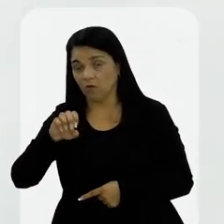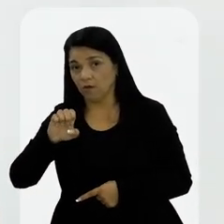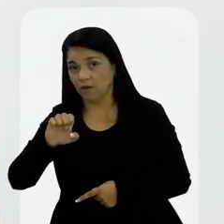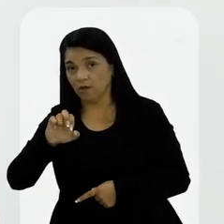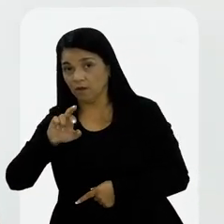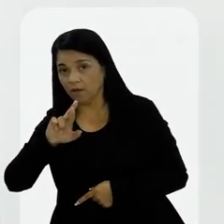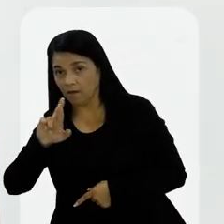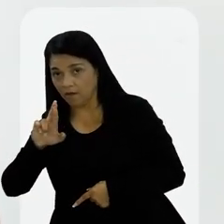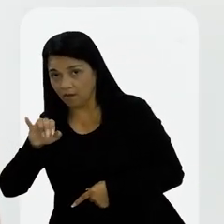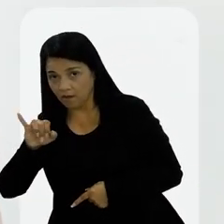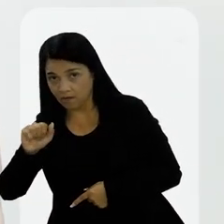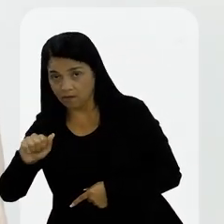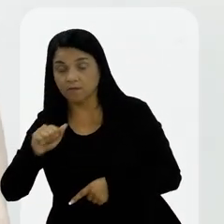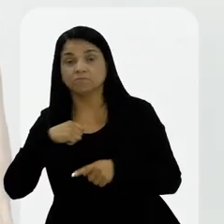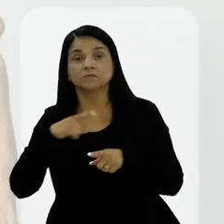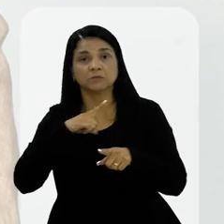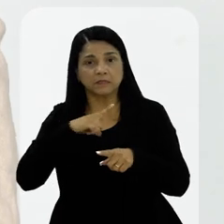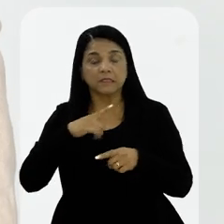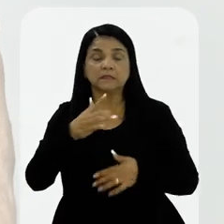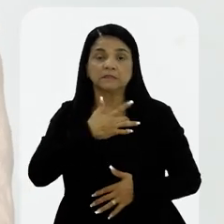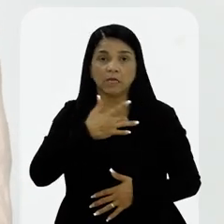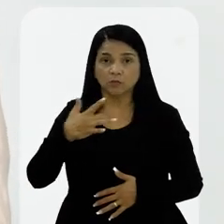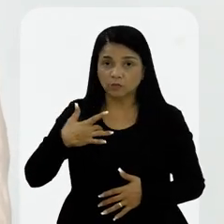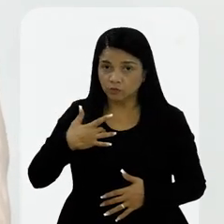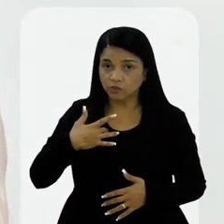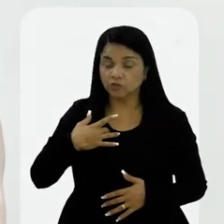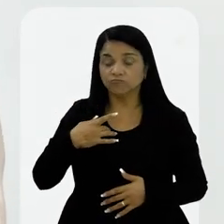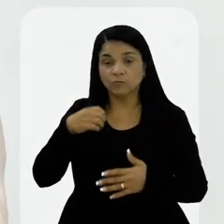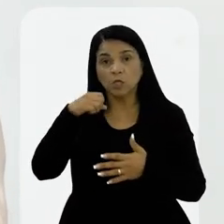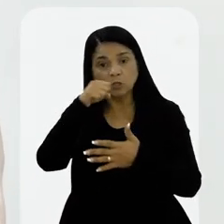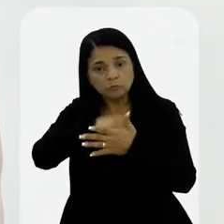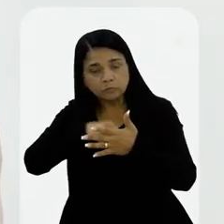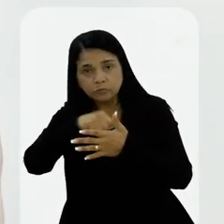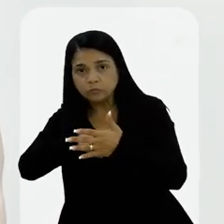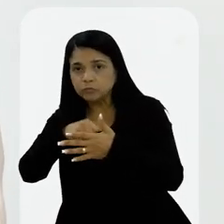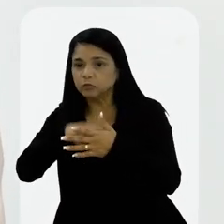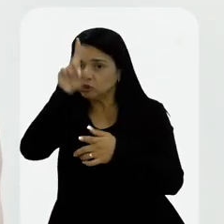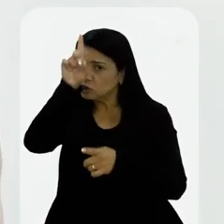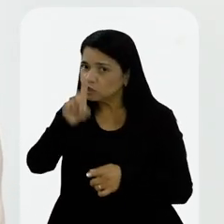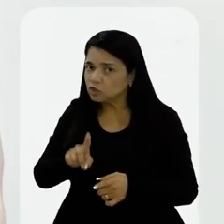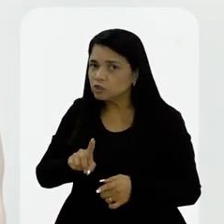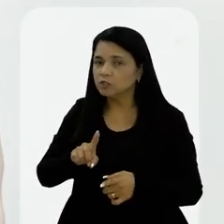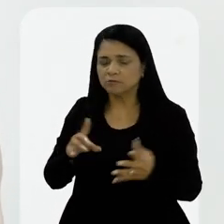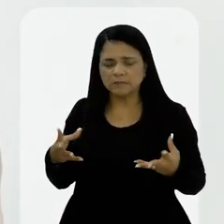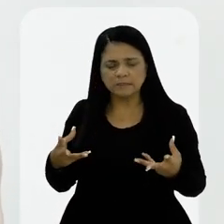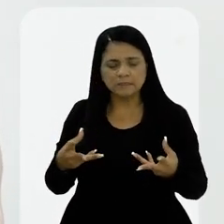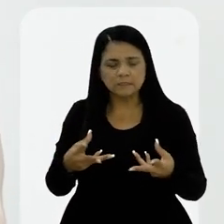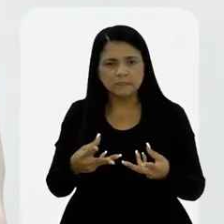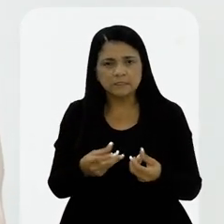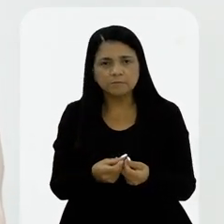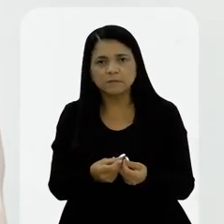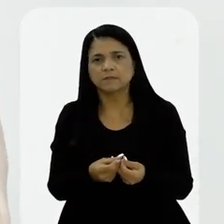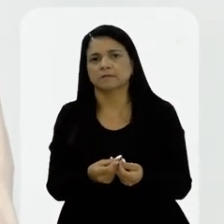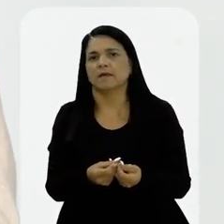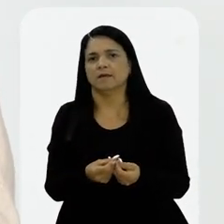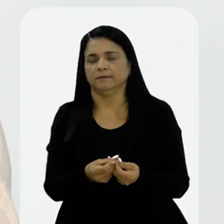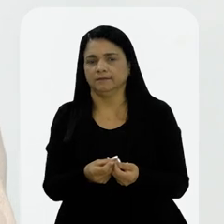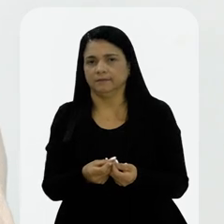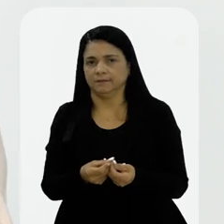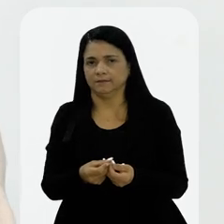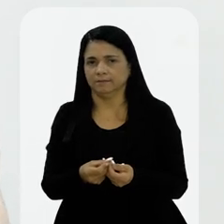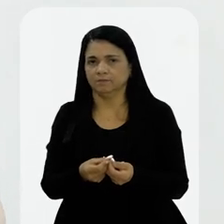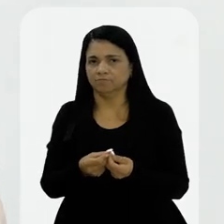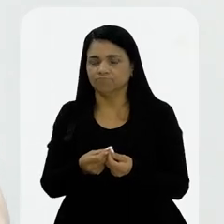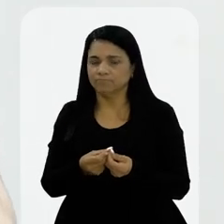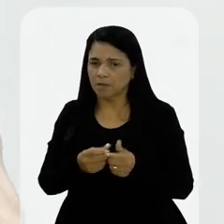saúde sexual e a saúde como um todo, ela precisa dessa lupa e dessa sensibilidade para que se